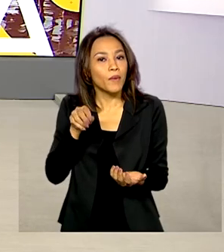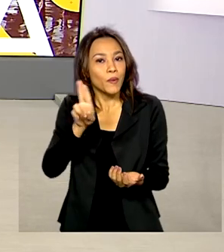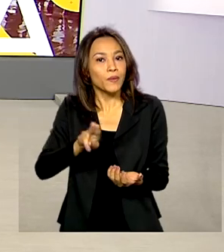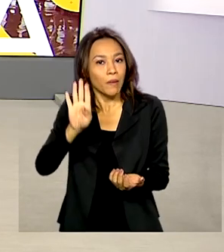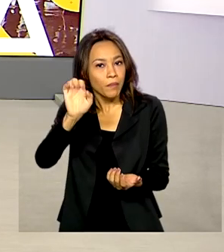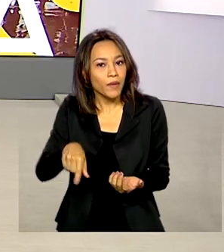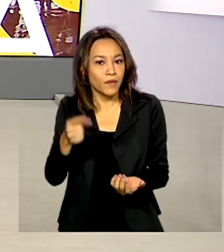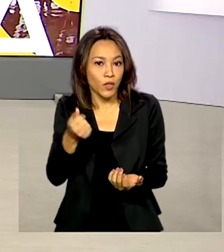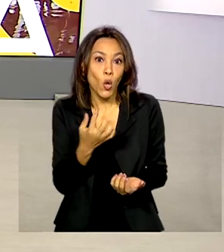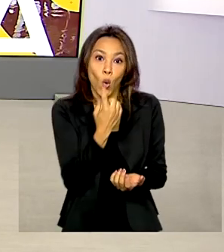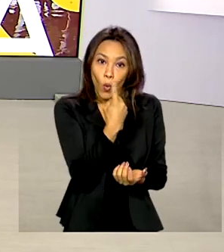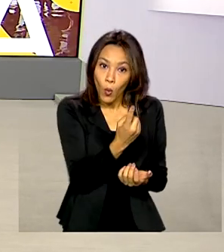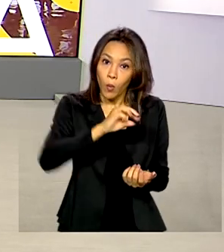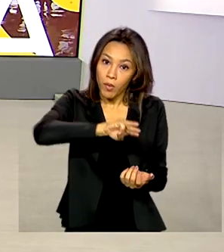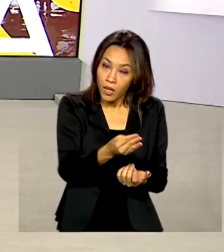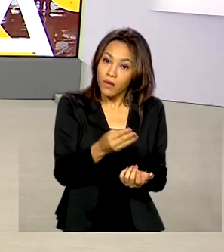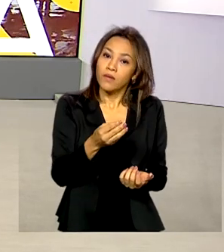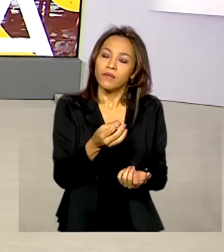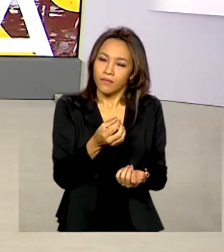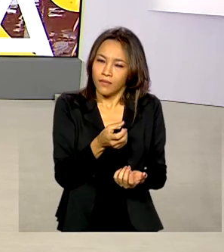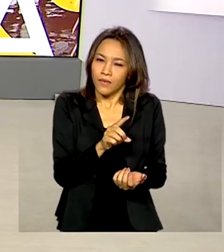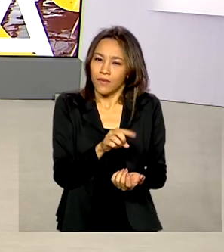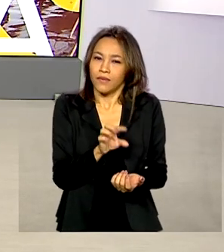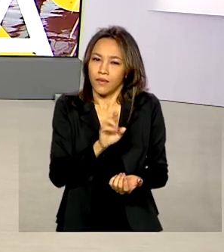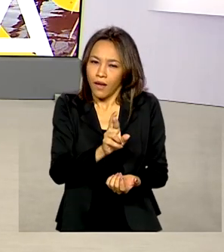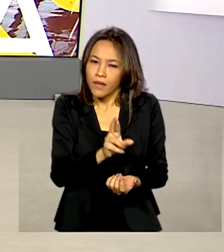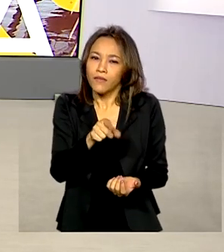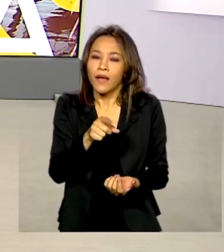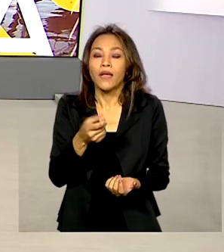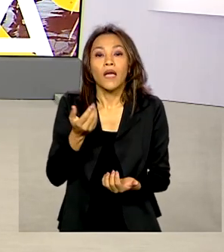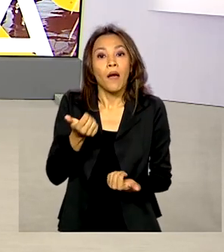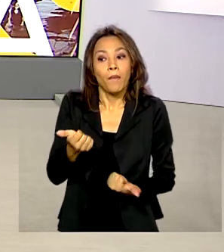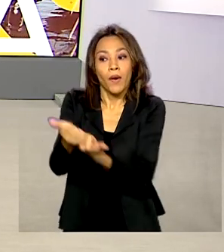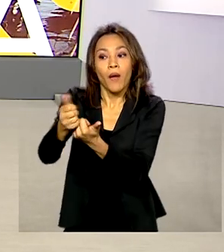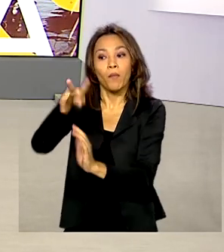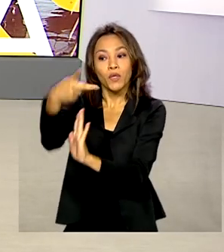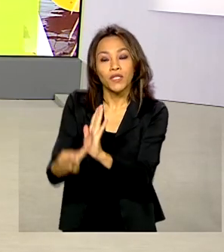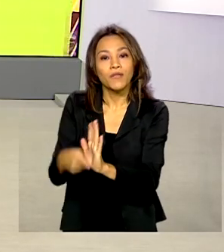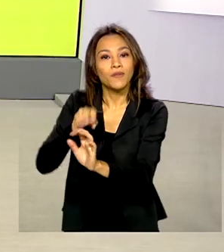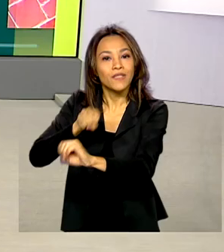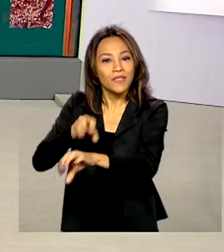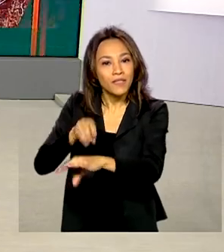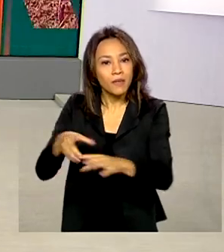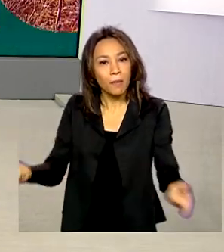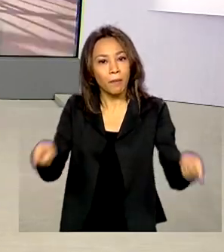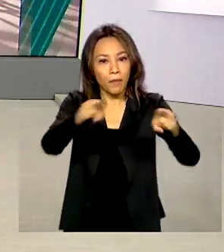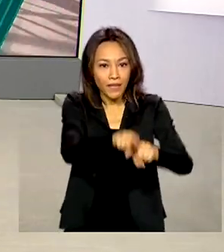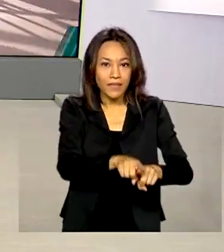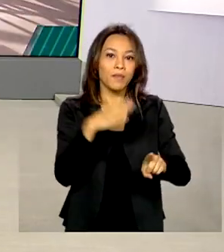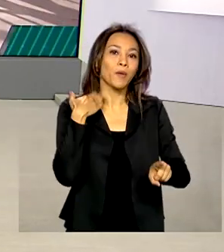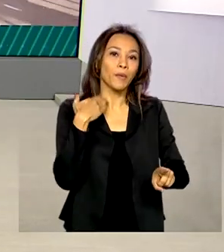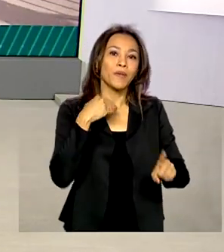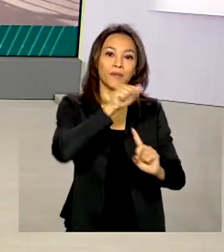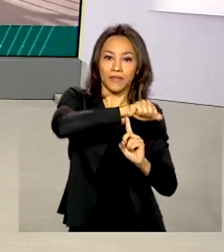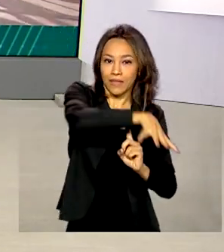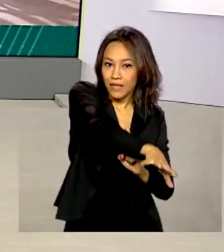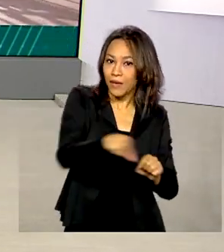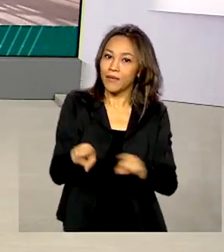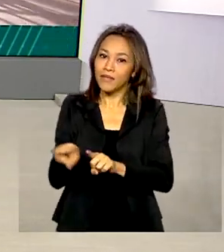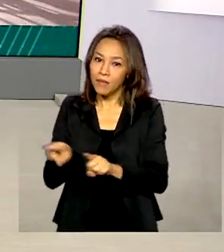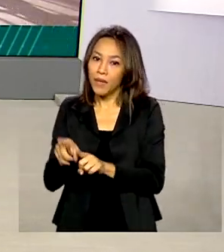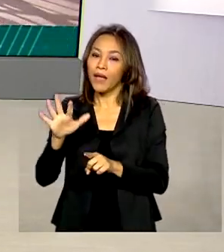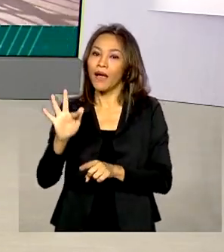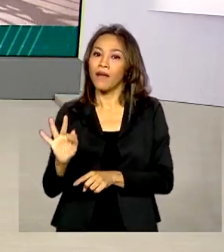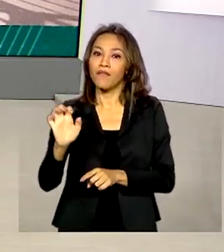destinados a projetos de educação financeira numa parceria entre o Banco Central e a Federação Brasileira de Bancos, a